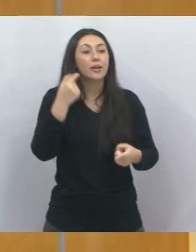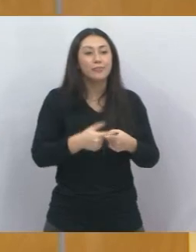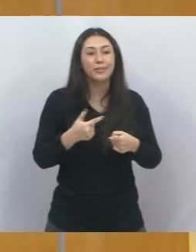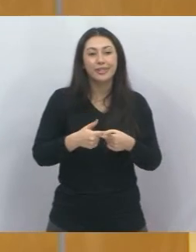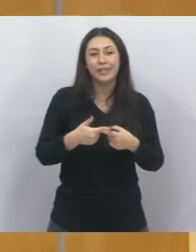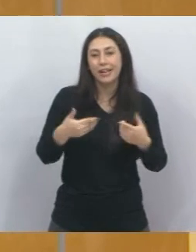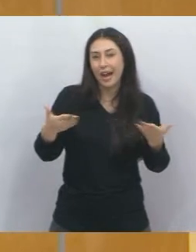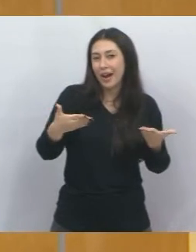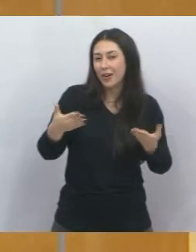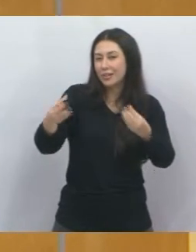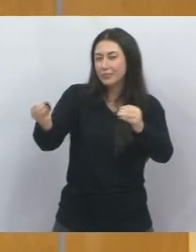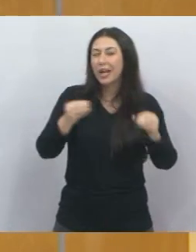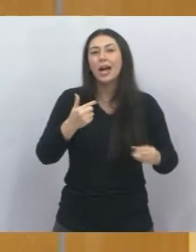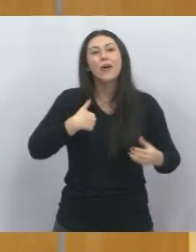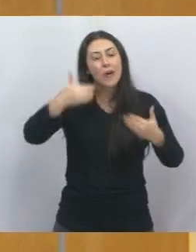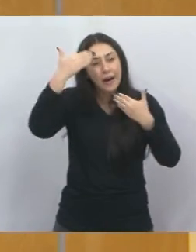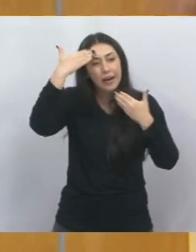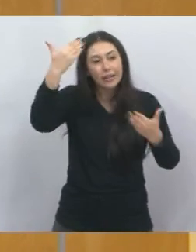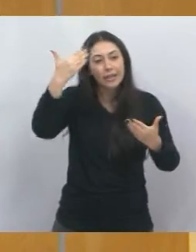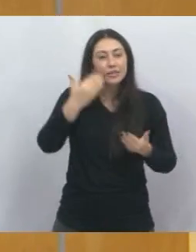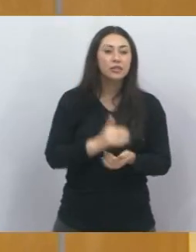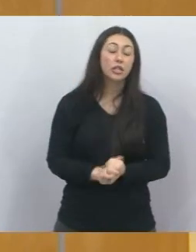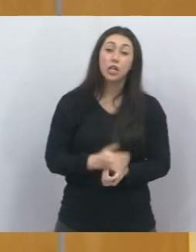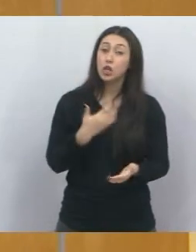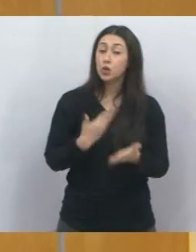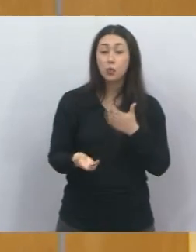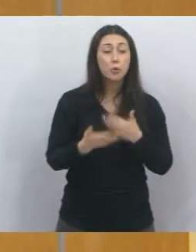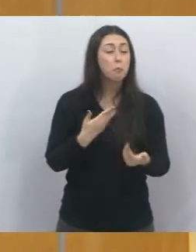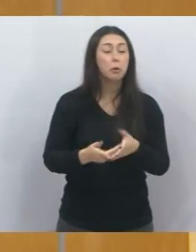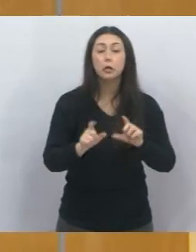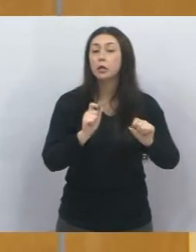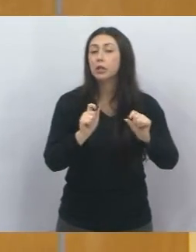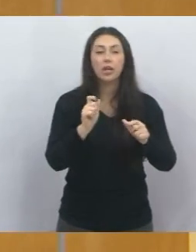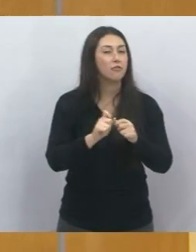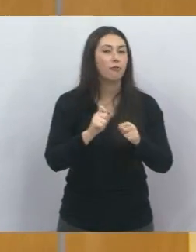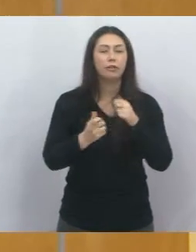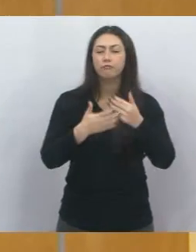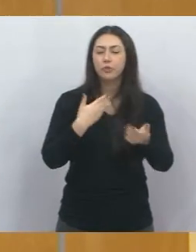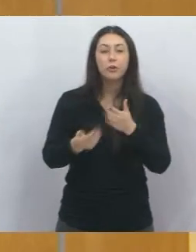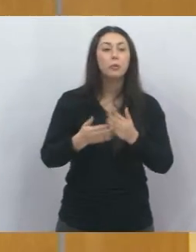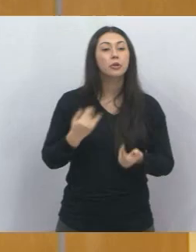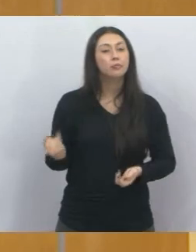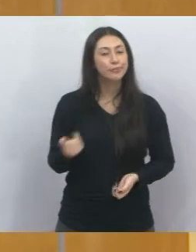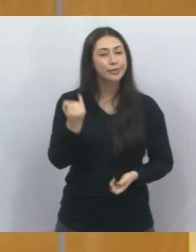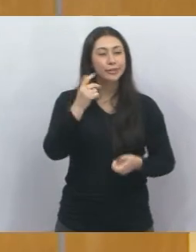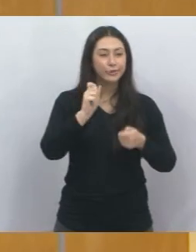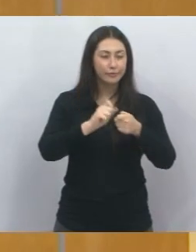melhoria, vou agradecer. Porque eu sou da opinião, não importa quem está fazendo, o importante é fazer. Obrigado.